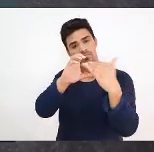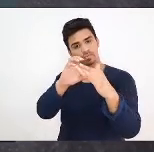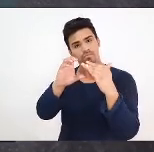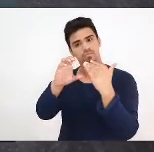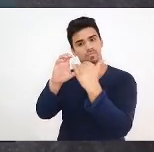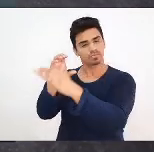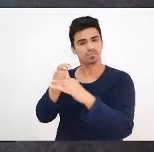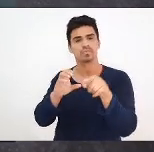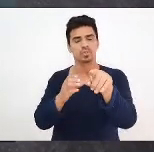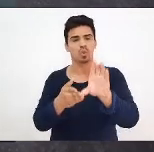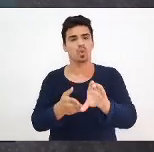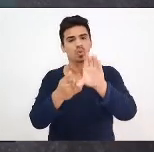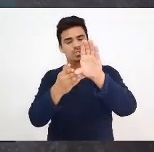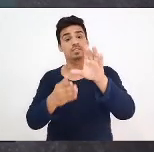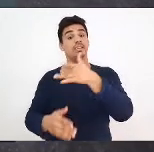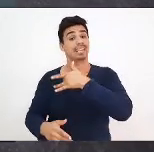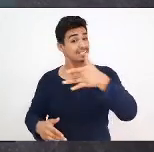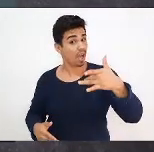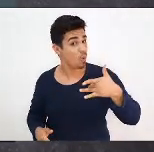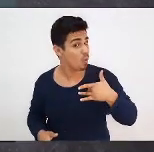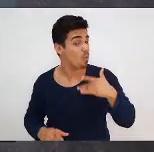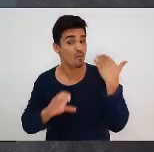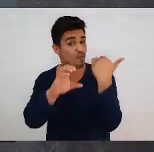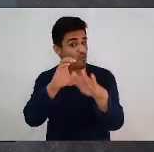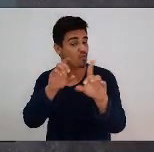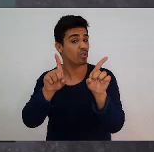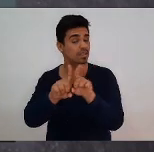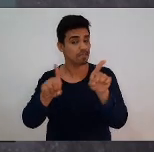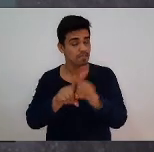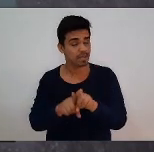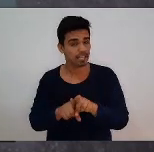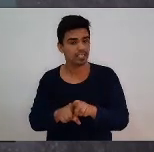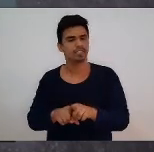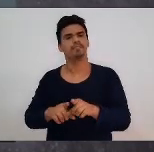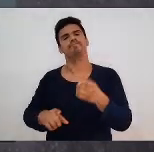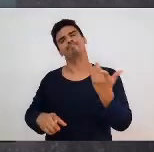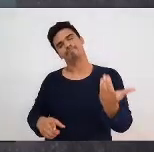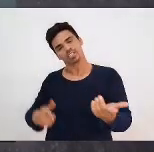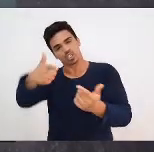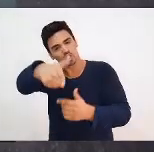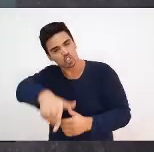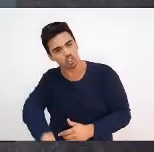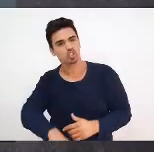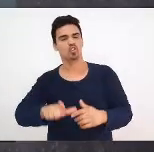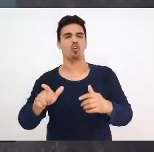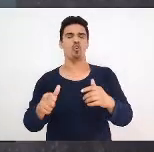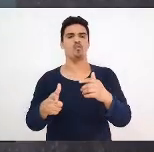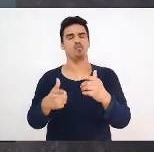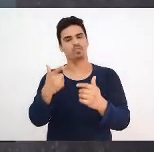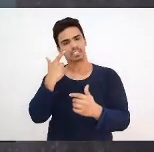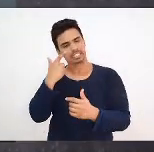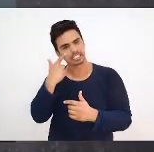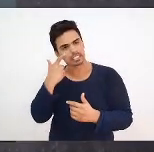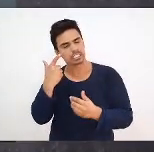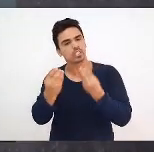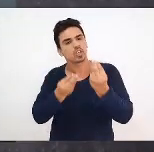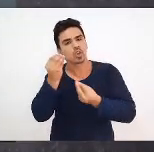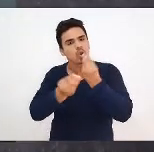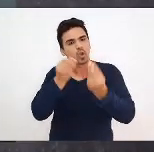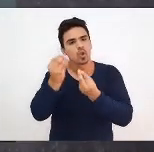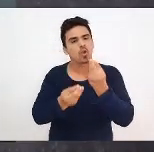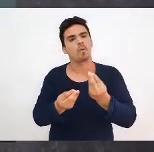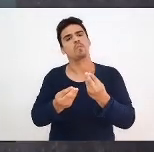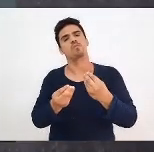de Saúde, fizemos, novamente, reafirmamos os nossos compromissos